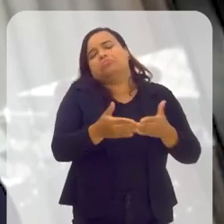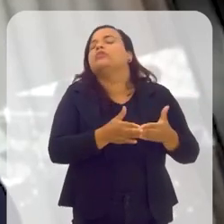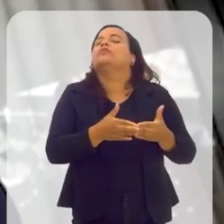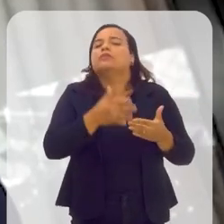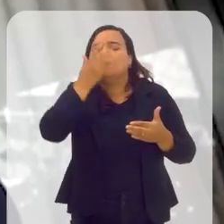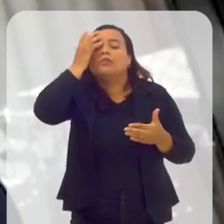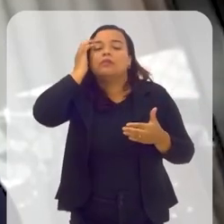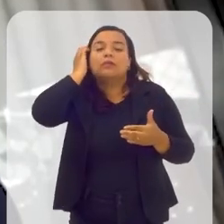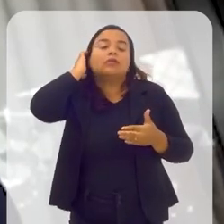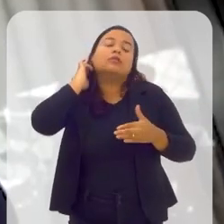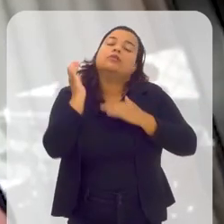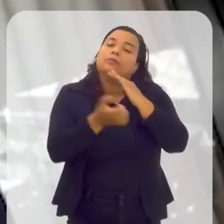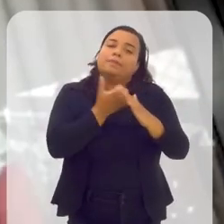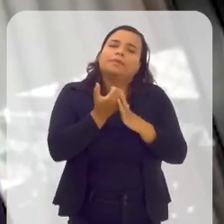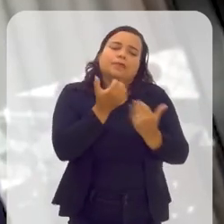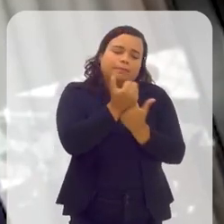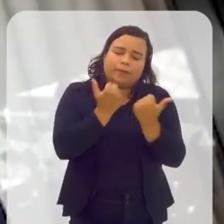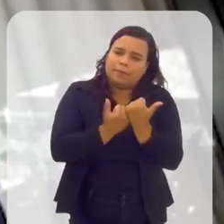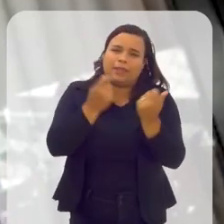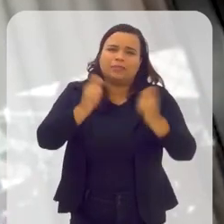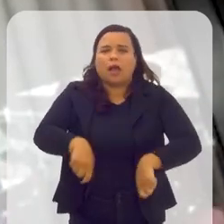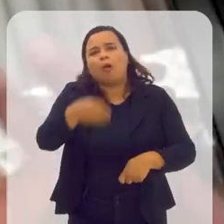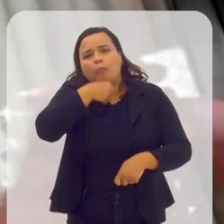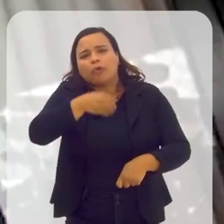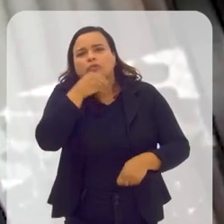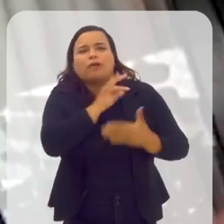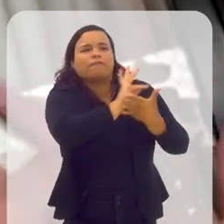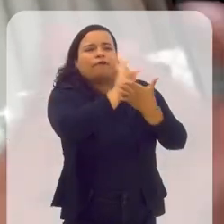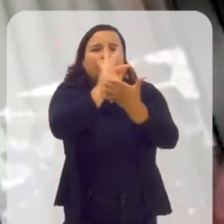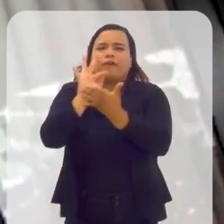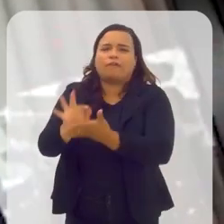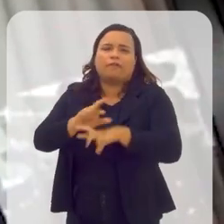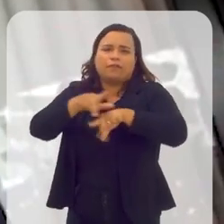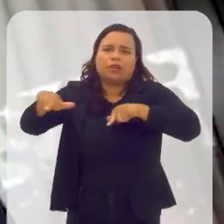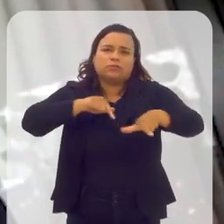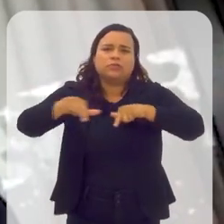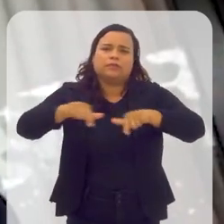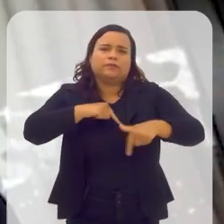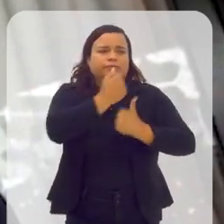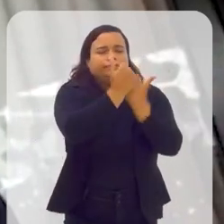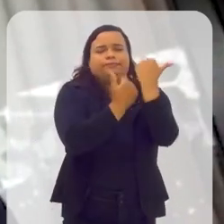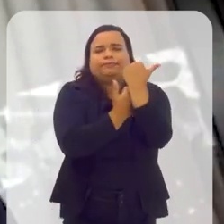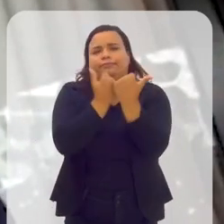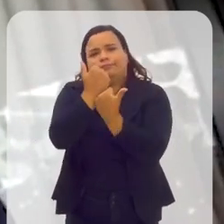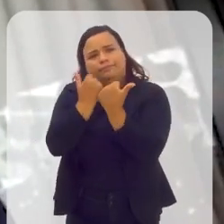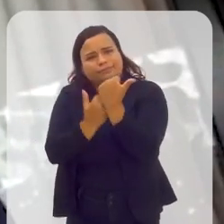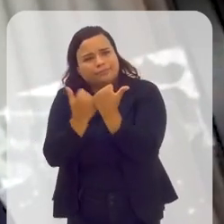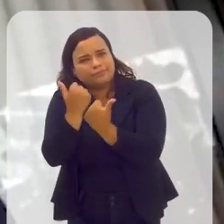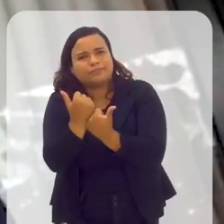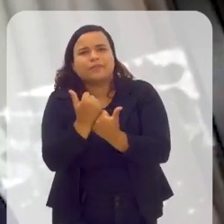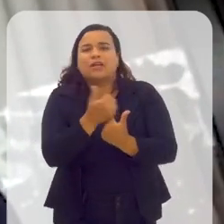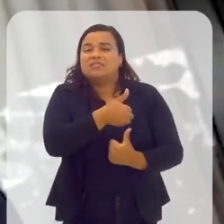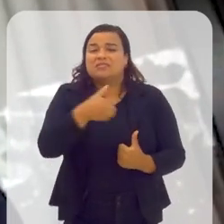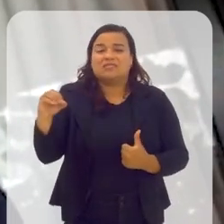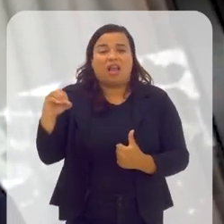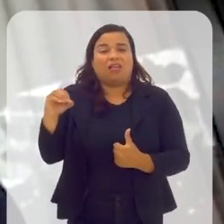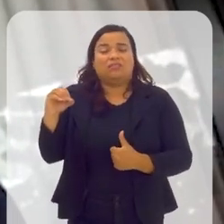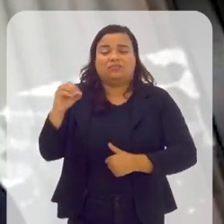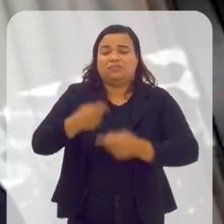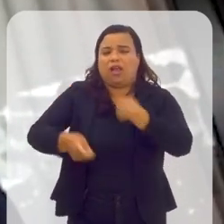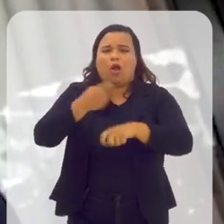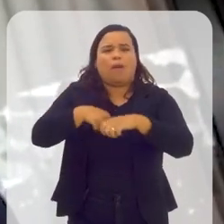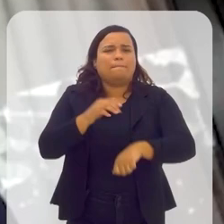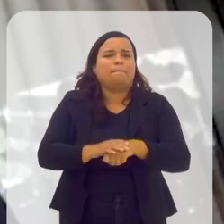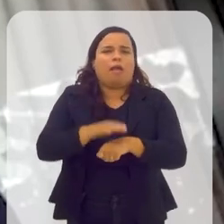cópia, onde as cooperativas tinham ali a oportunidade de fornecer serviços, produtos para as outras cooperativas. Nós fechamos mais de 100 negócios